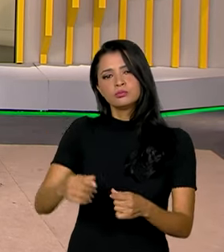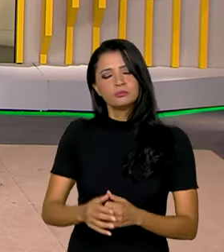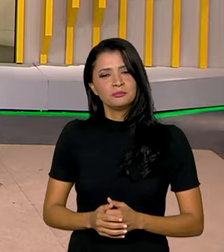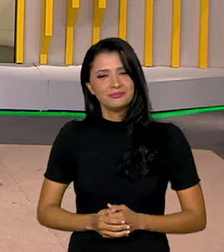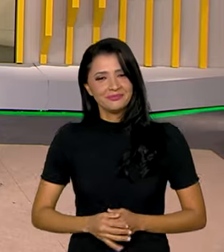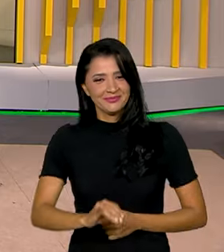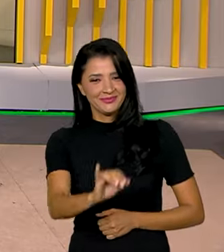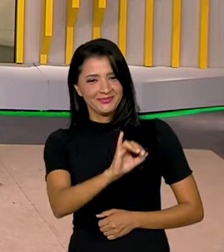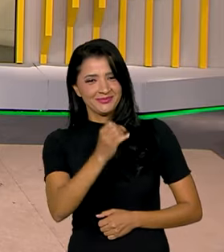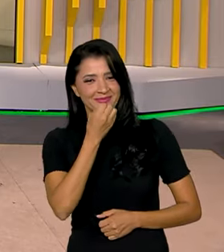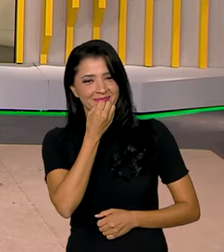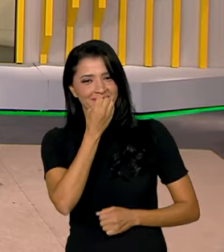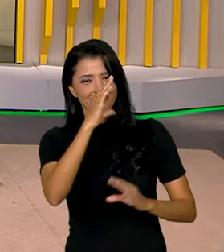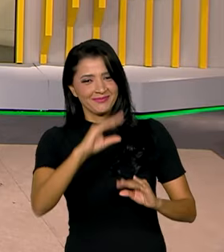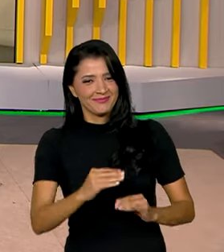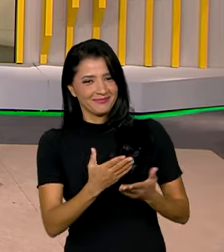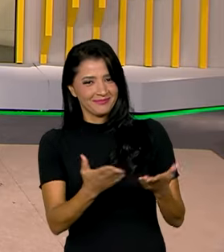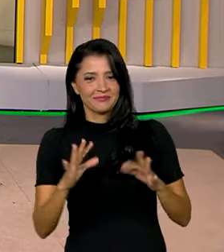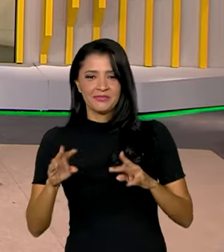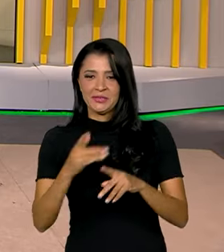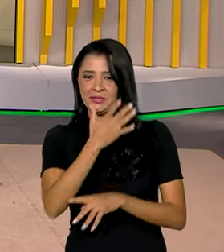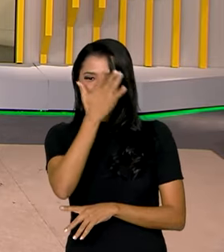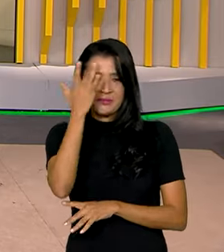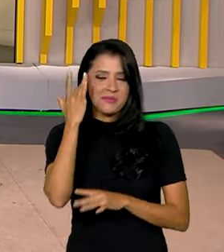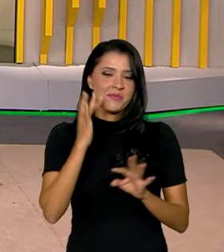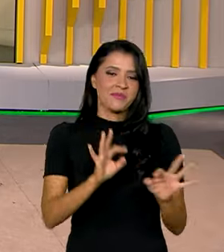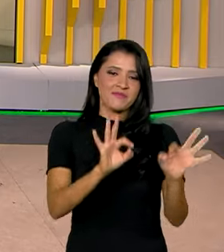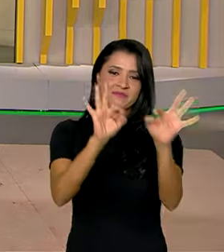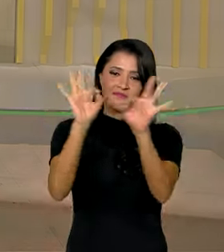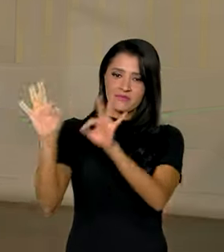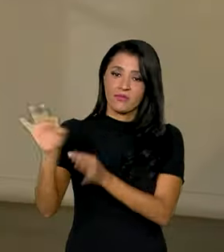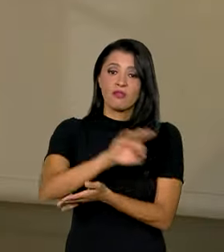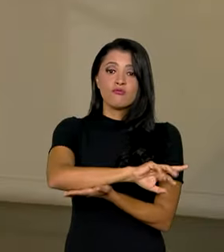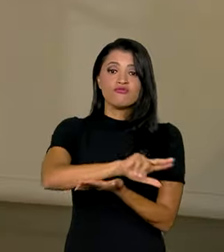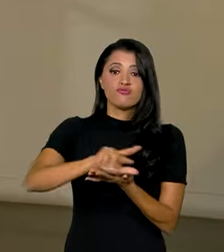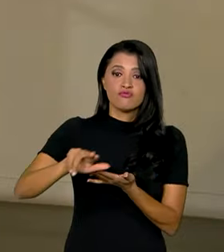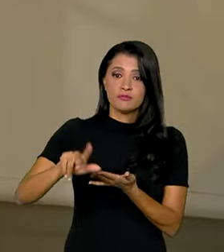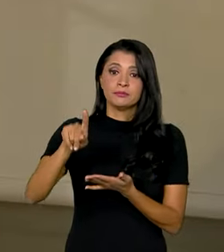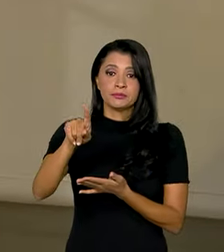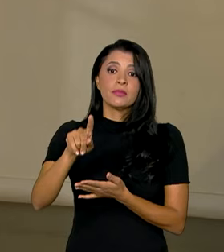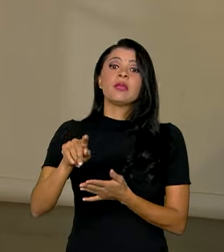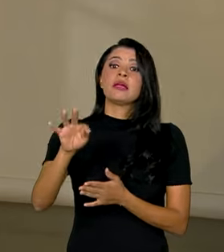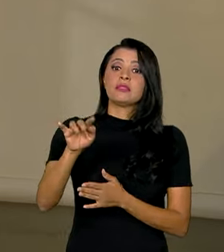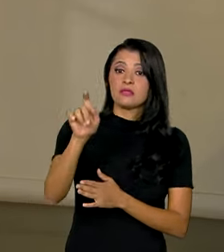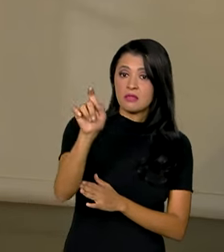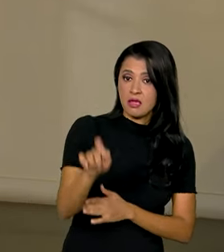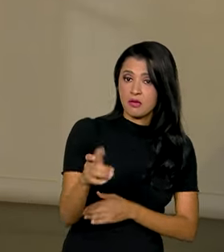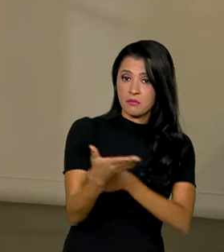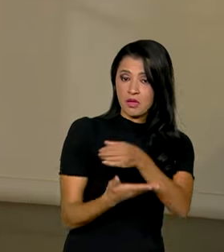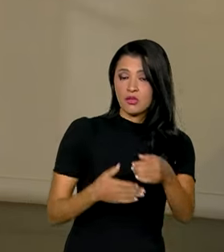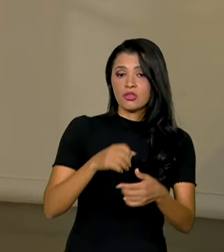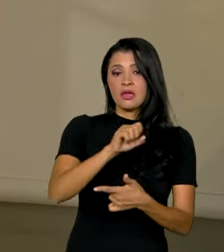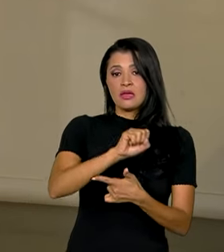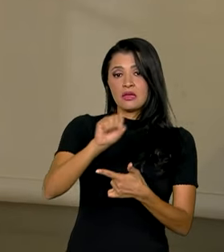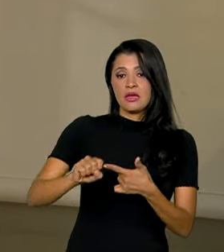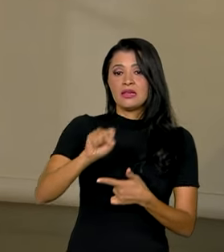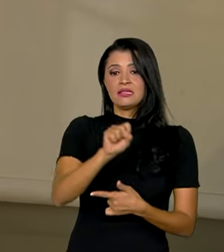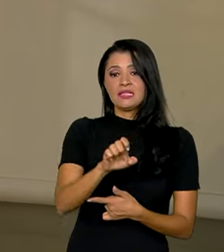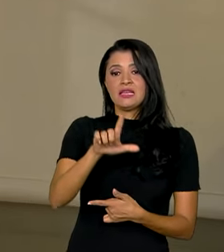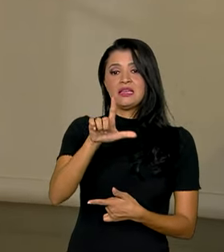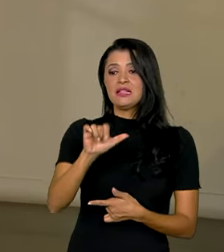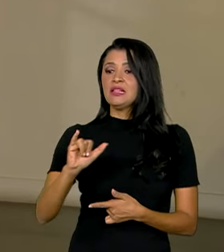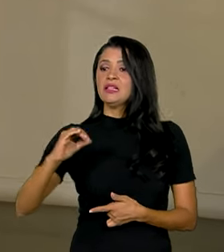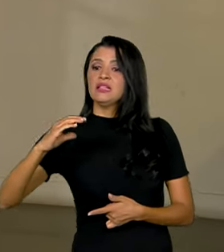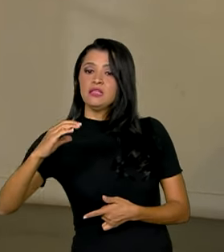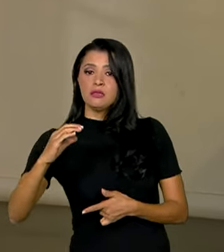Oi, Ana Roberto. Boa noite a vocês, a todo mundo que está com a gente. Nossa, de várias formas. A taxa básica de juros, a Selic, ela direciona todas